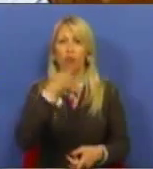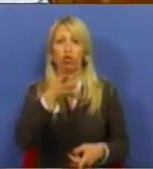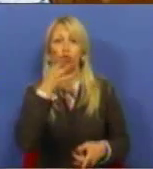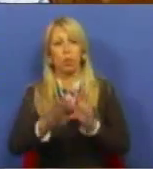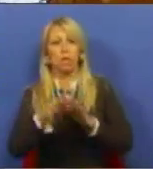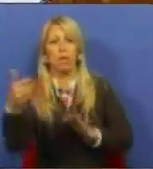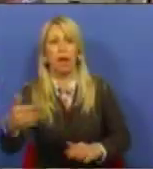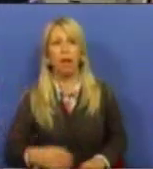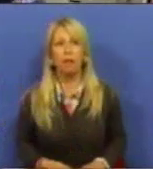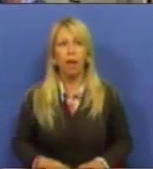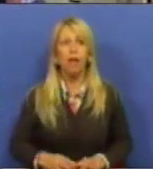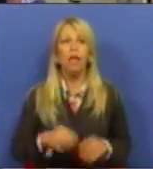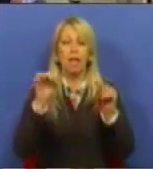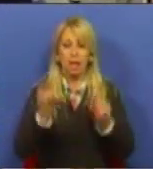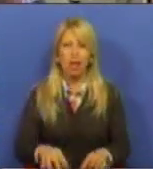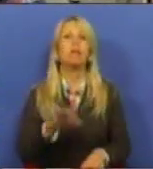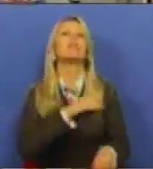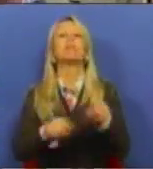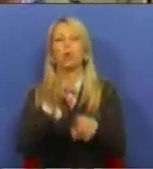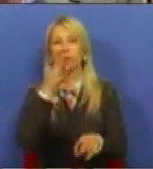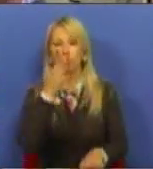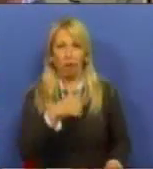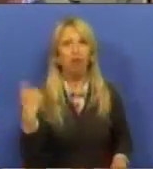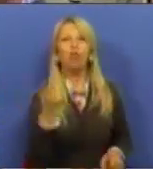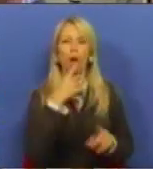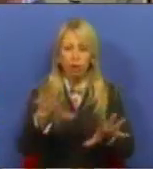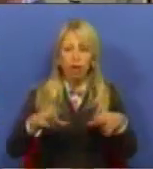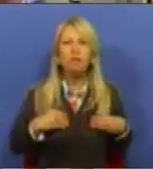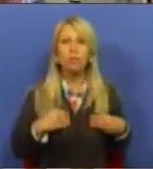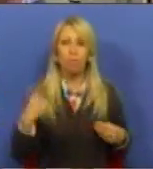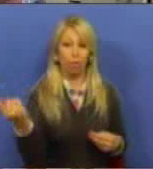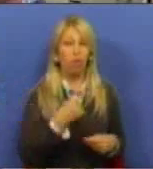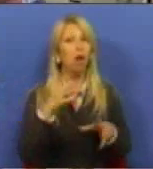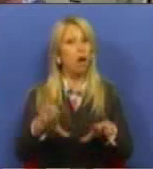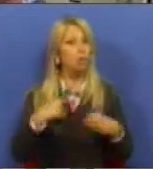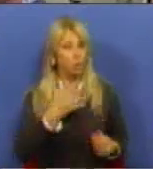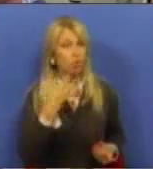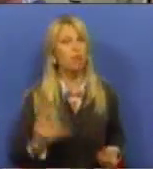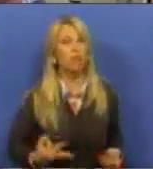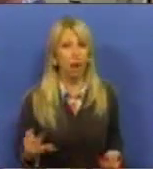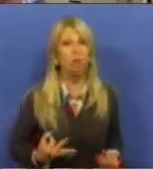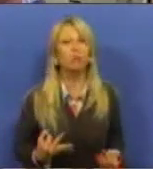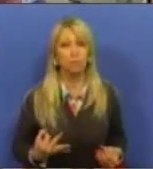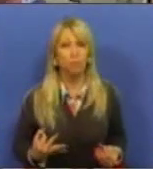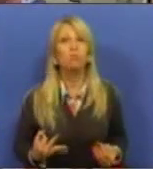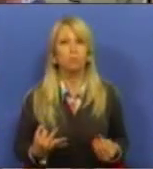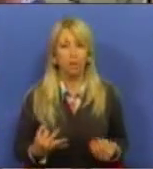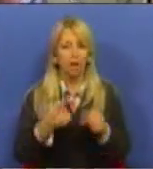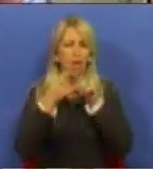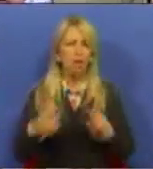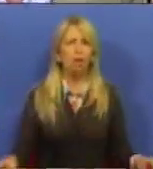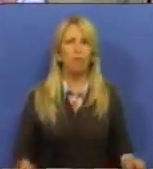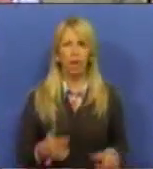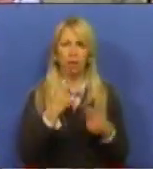que o discurso da direita. E aqui, Sr. Deputado, nós assumimos, nós assumimos de facto uma grande divergência.